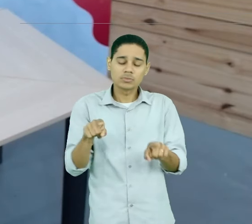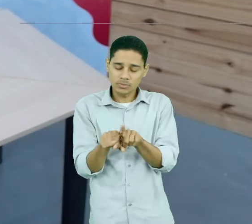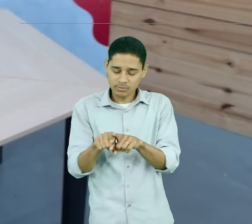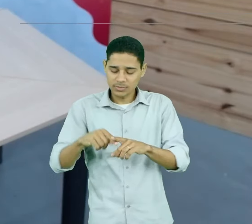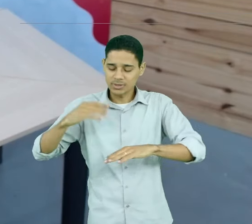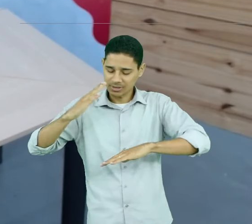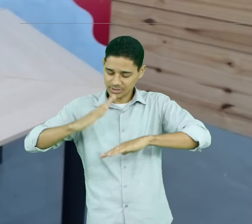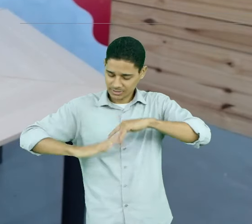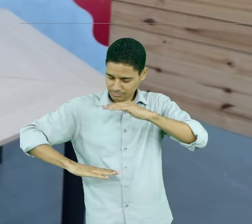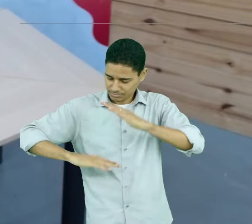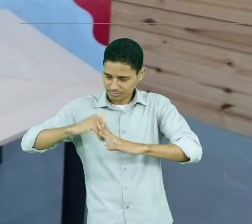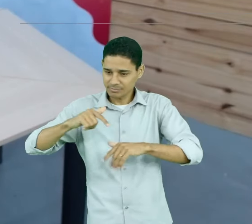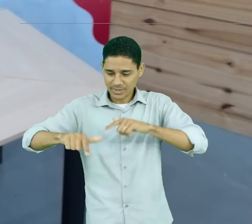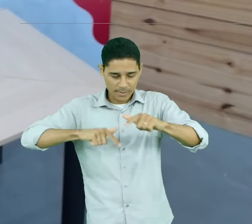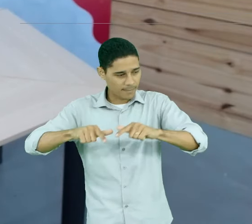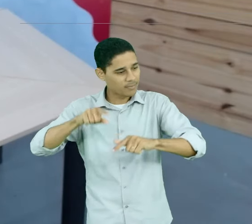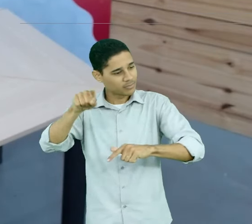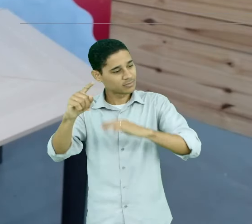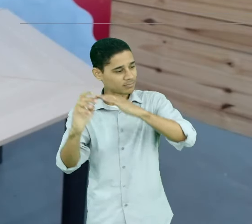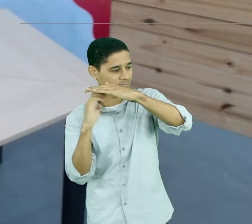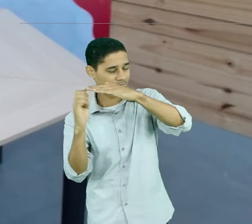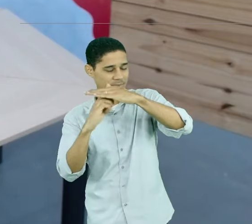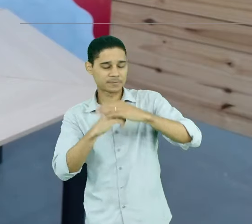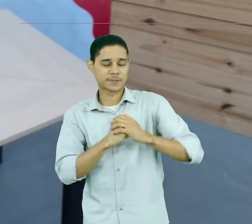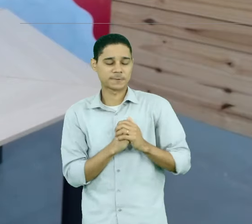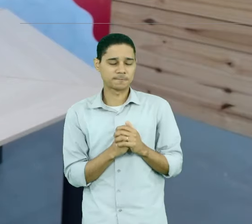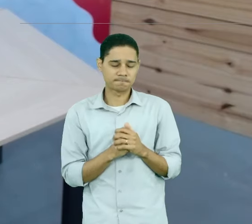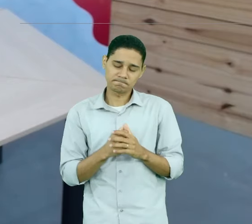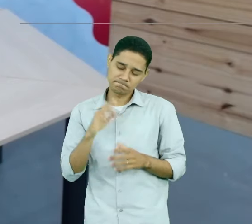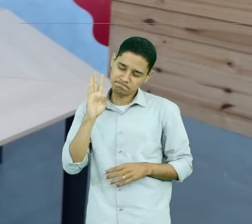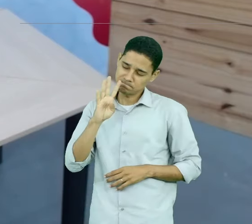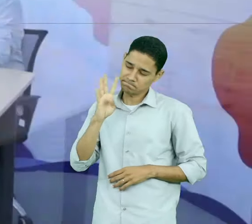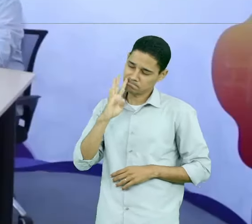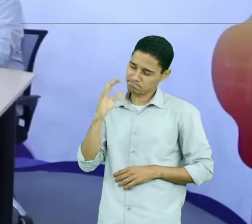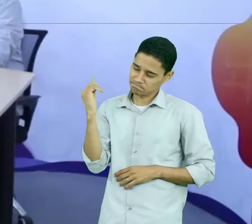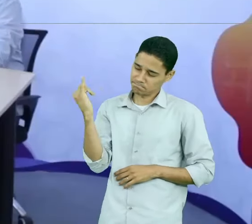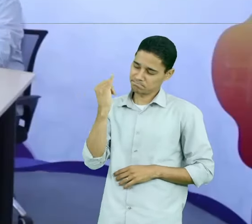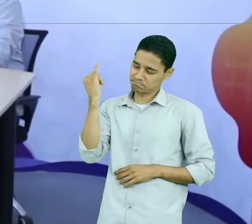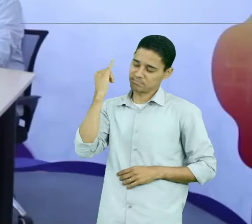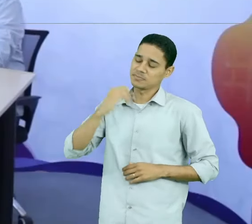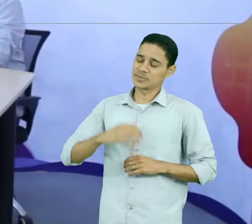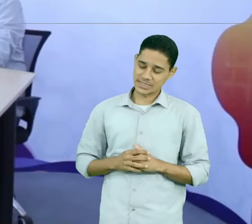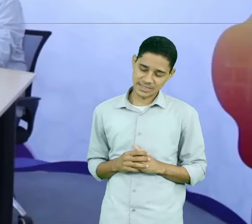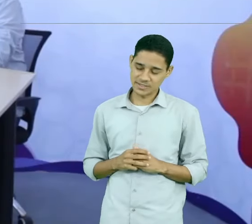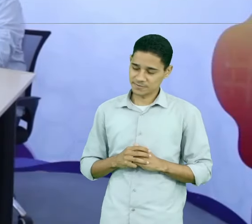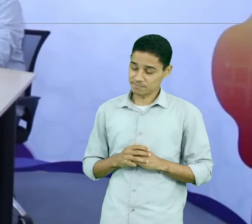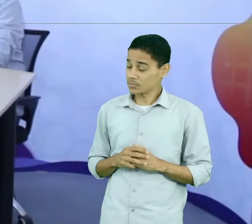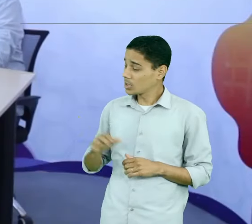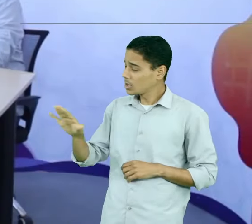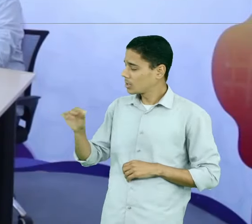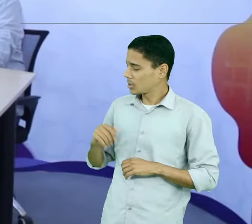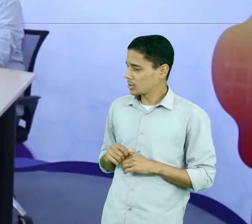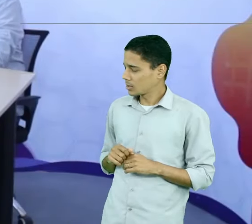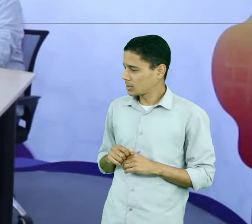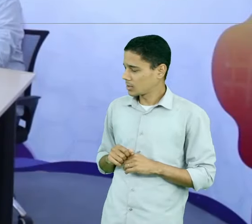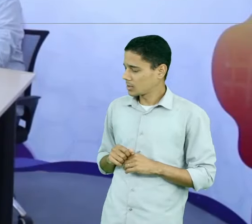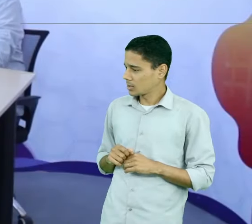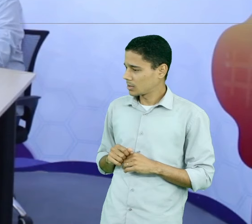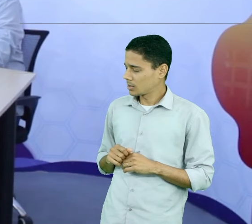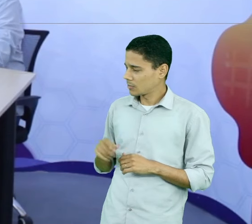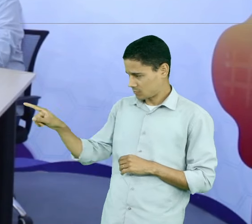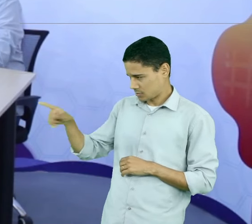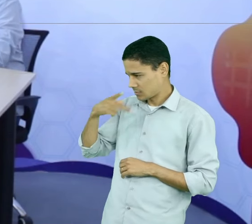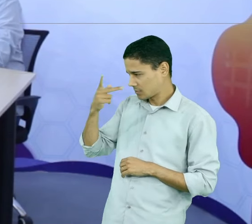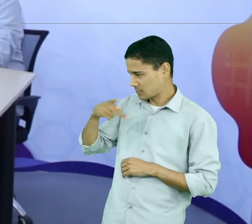Que legal. Muito importante, pessoal. Ah, quando você falou que é